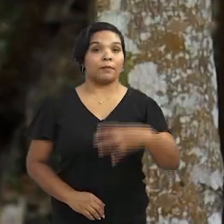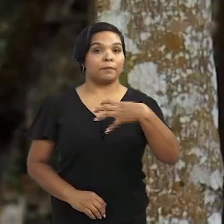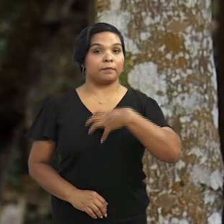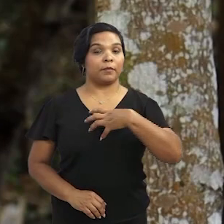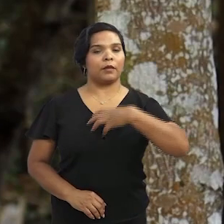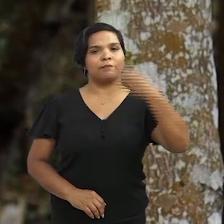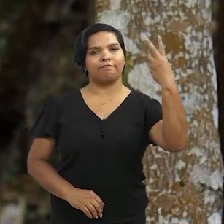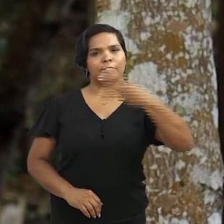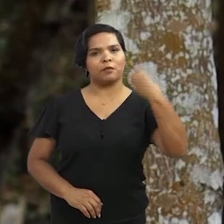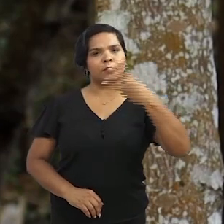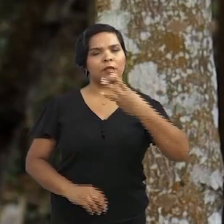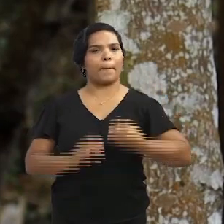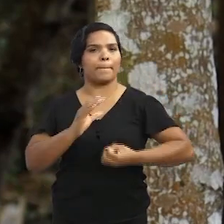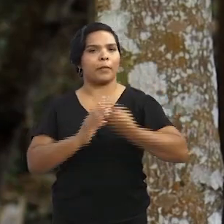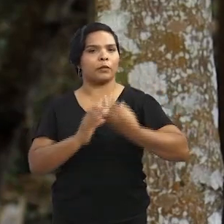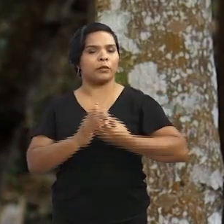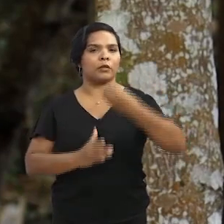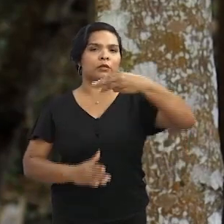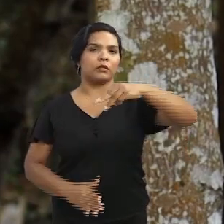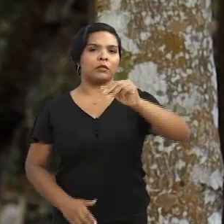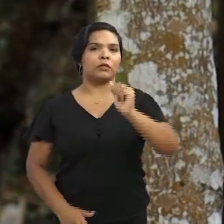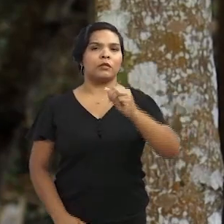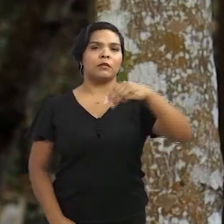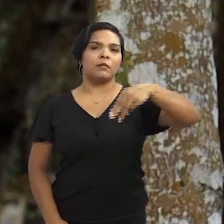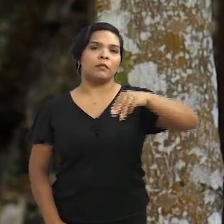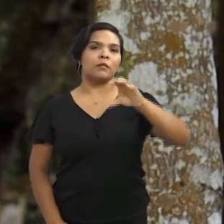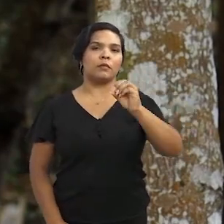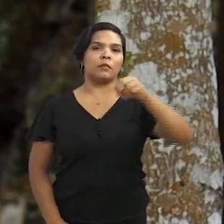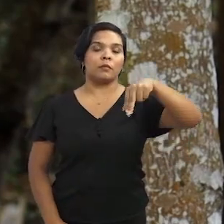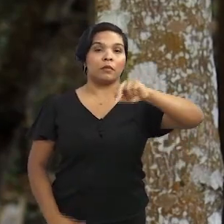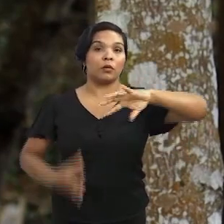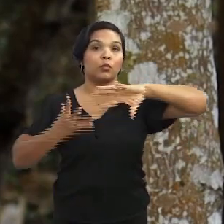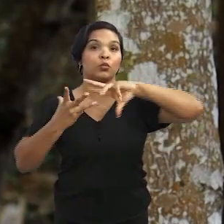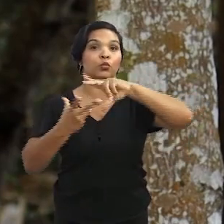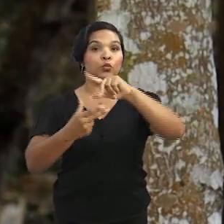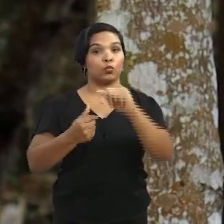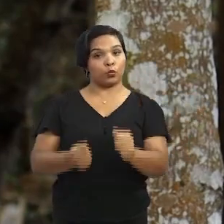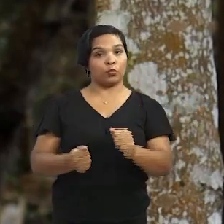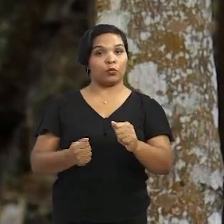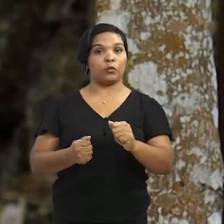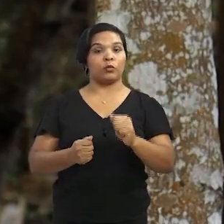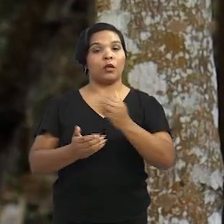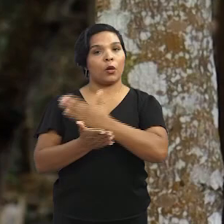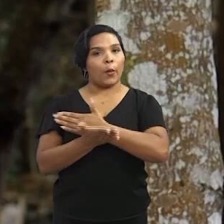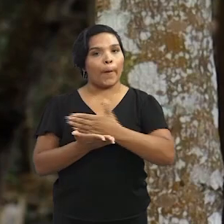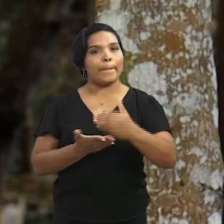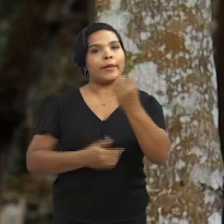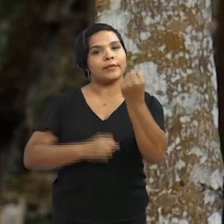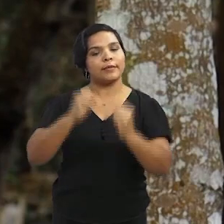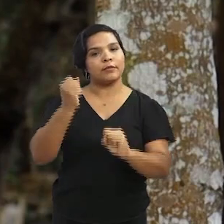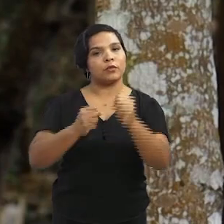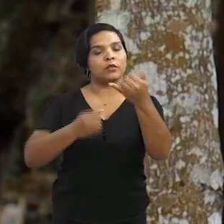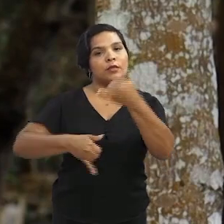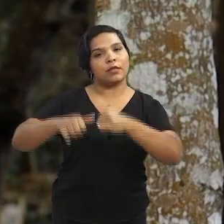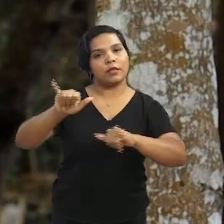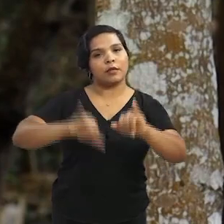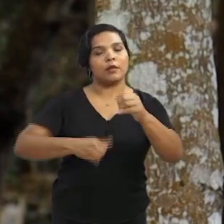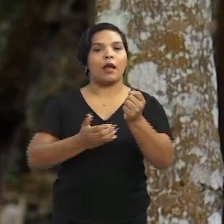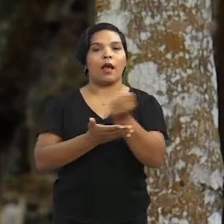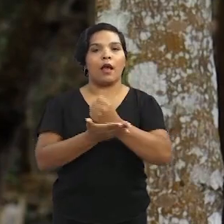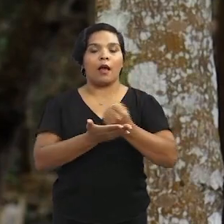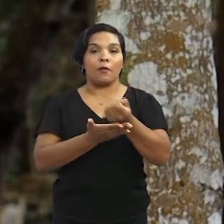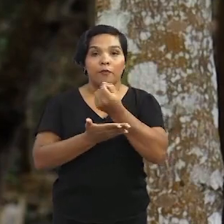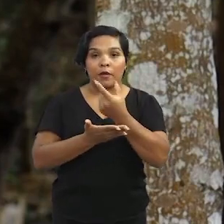A Bahia é a terceira maior produtora de mamona do mundo e tem diversas formas de aplicação que vão desde a indústria química à